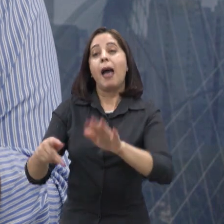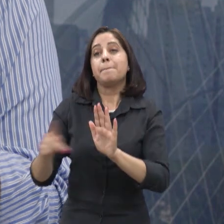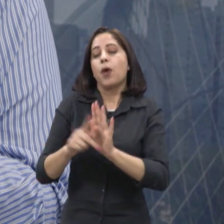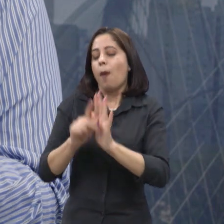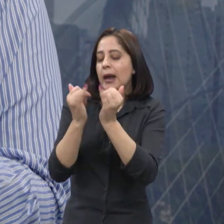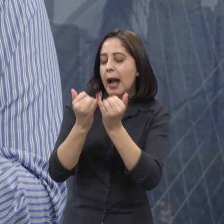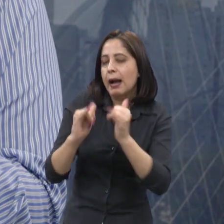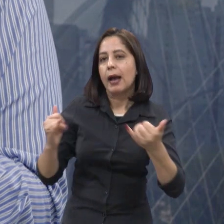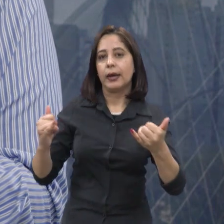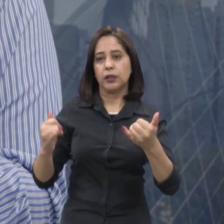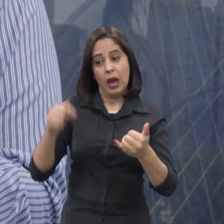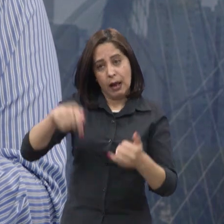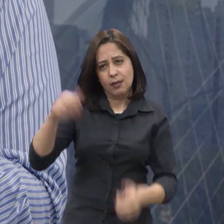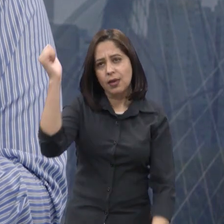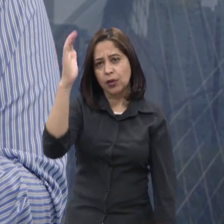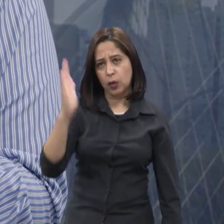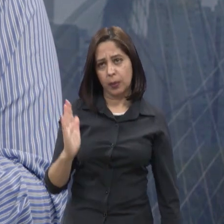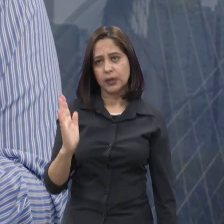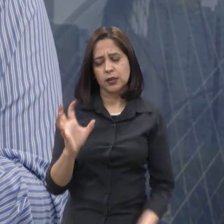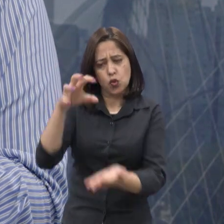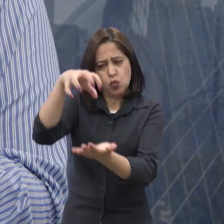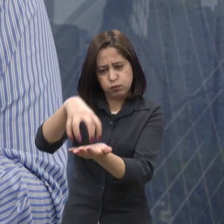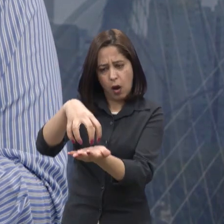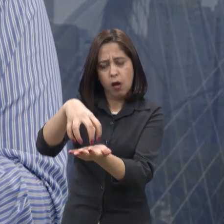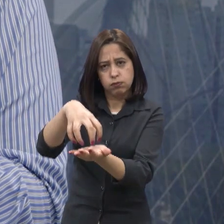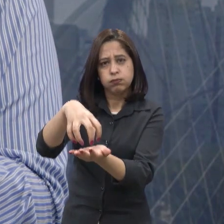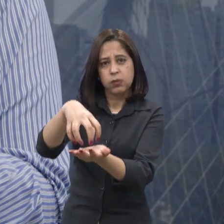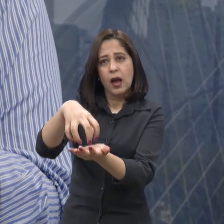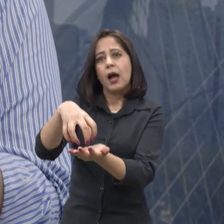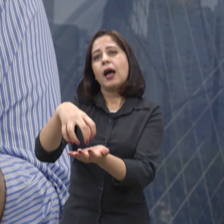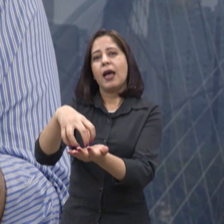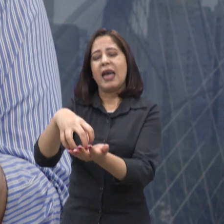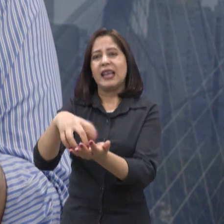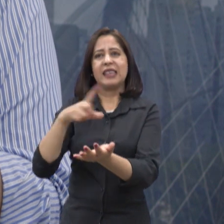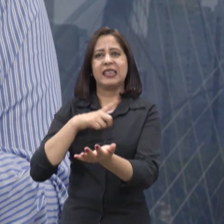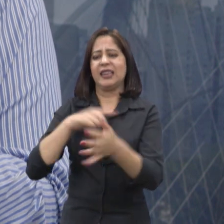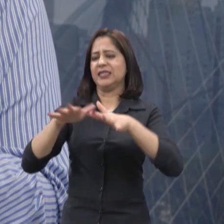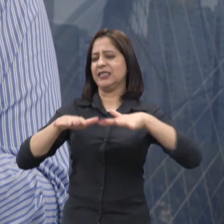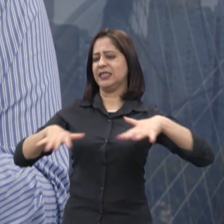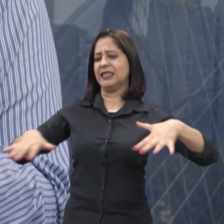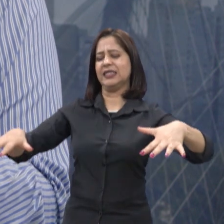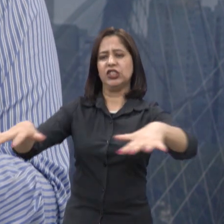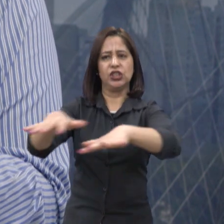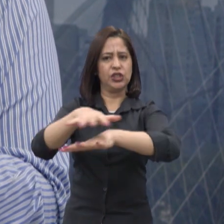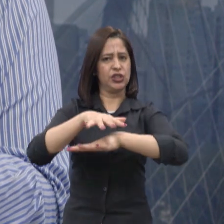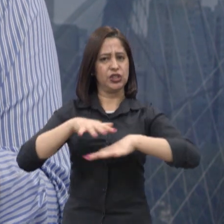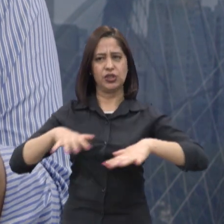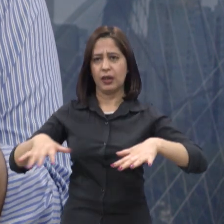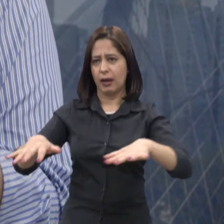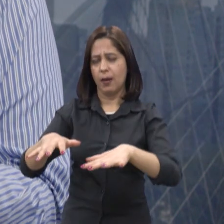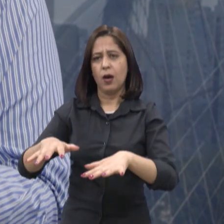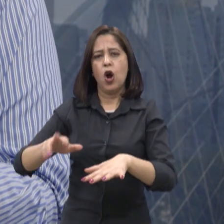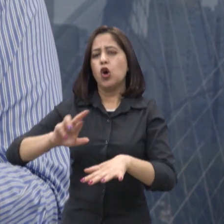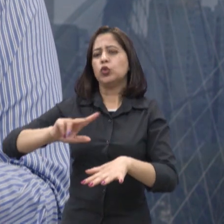energética do país, né, a gente tá falando de uma coisa mais ampla, né? A gente tá falando de não só